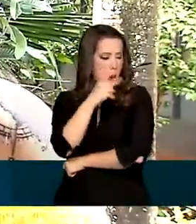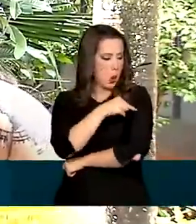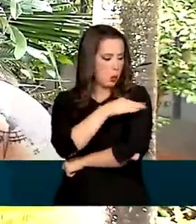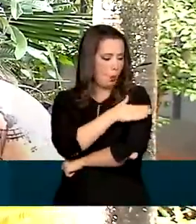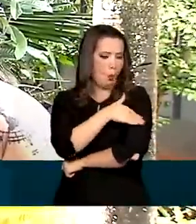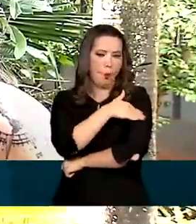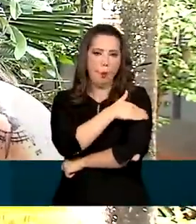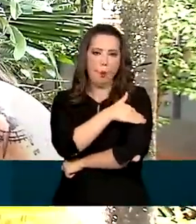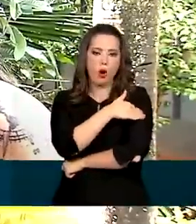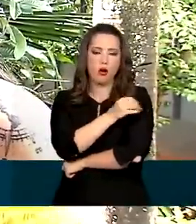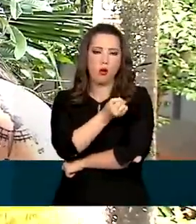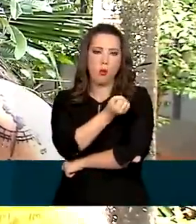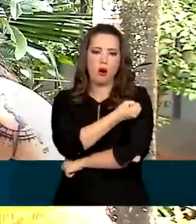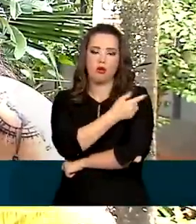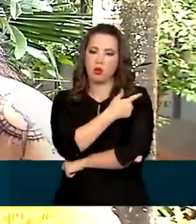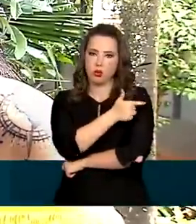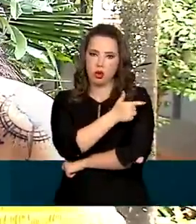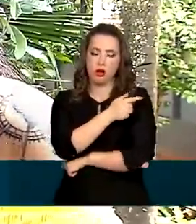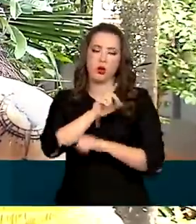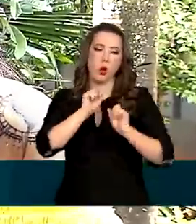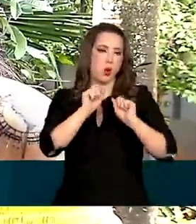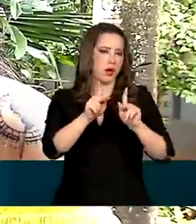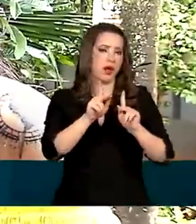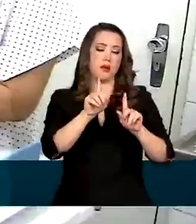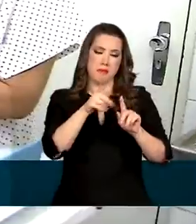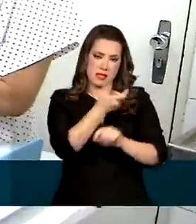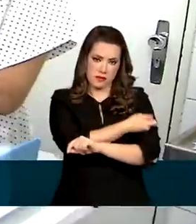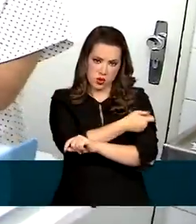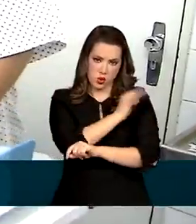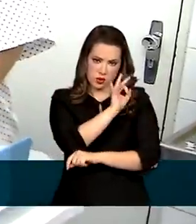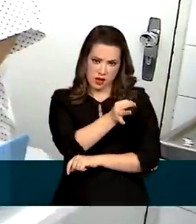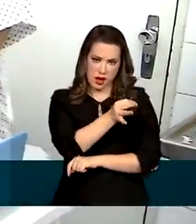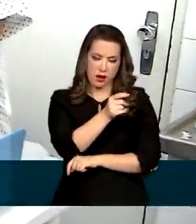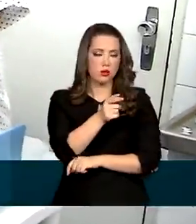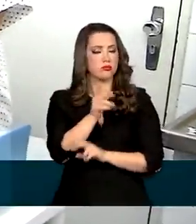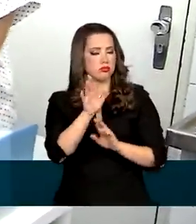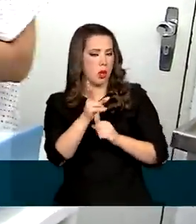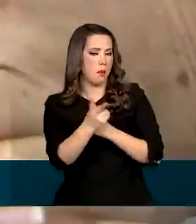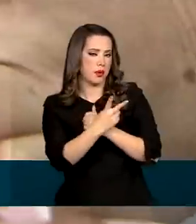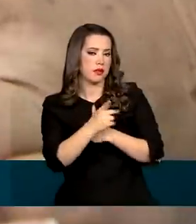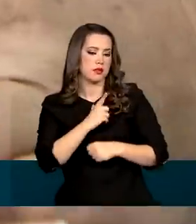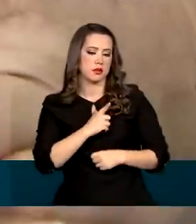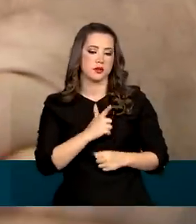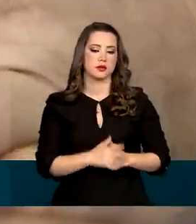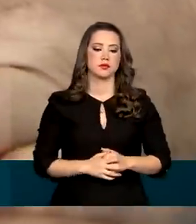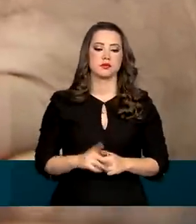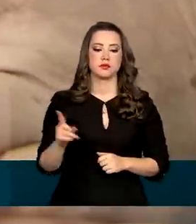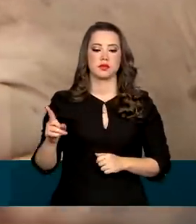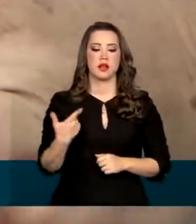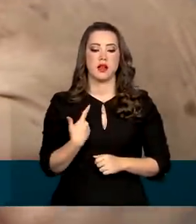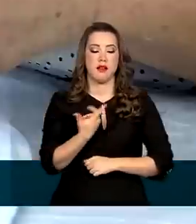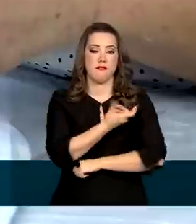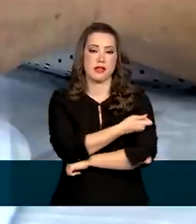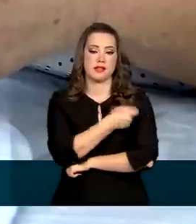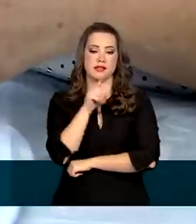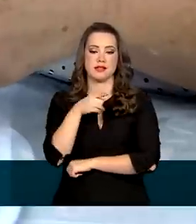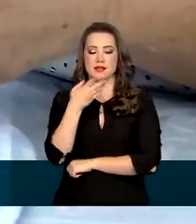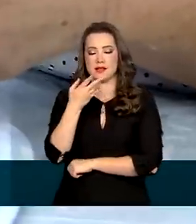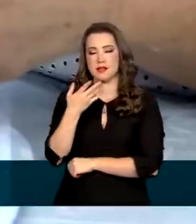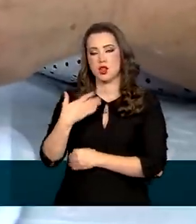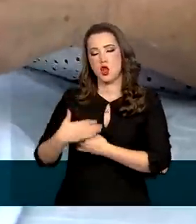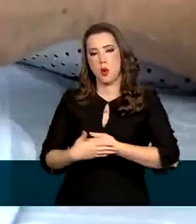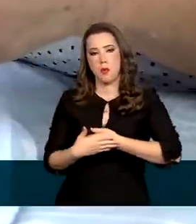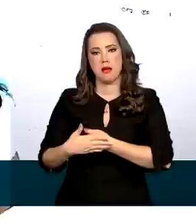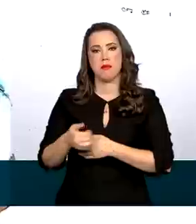geral, as pessoas tomam só essa dose e já estão protegidas. A Jaqueline chegou cedo para vacinar o pequeno Benício, de apenas